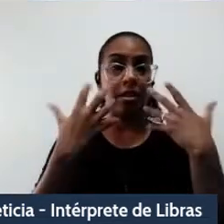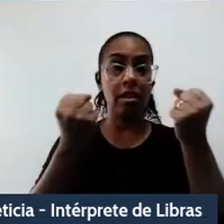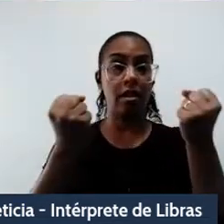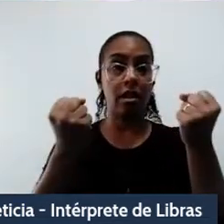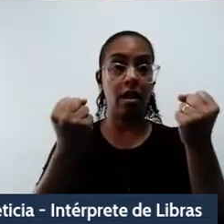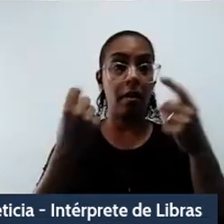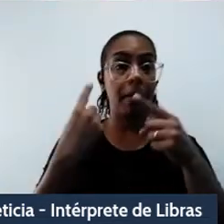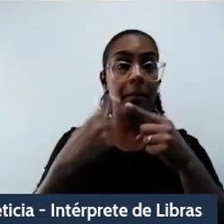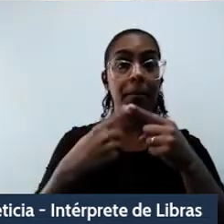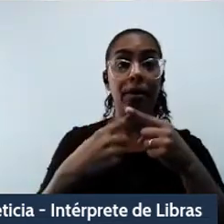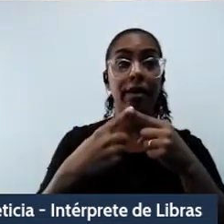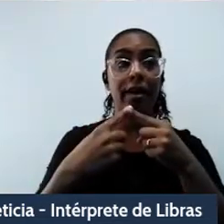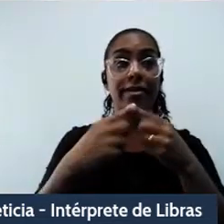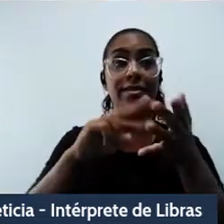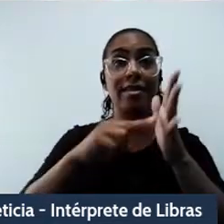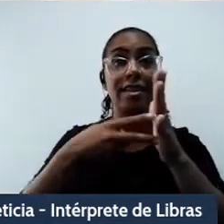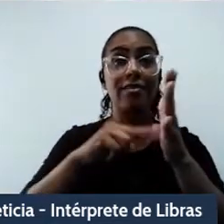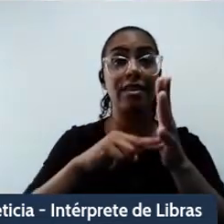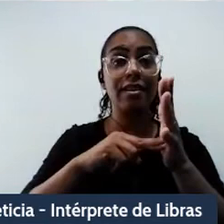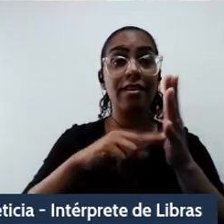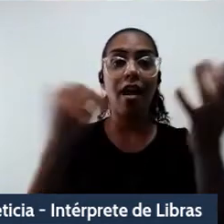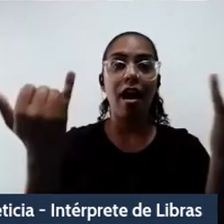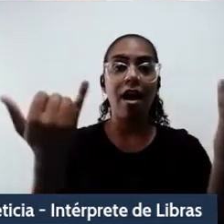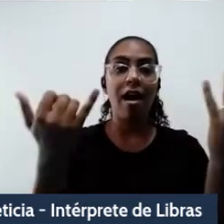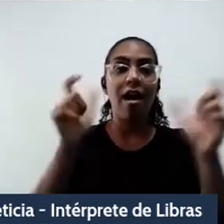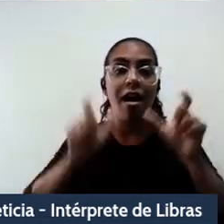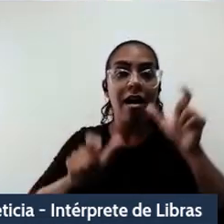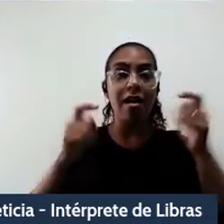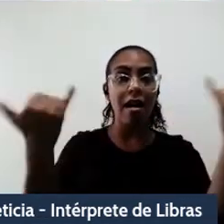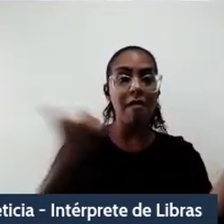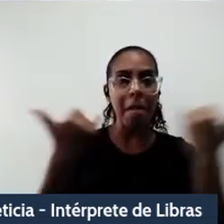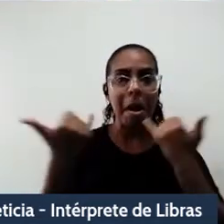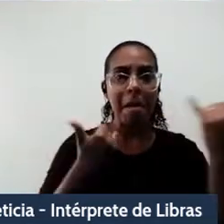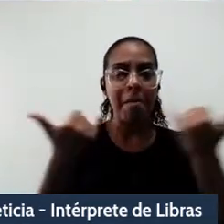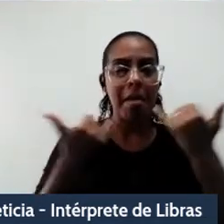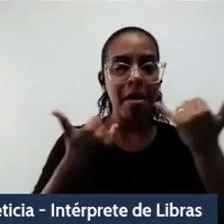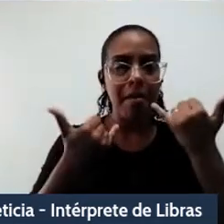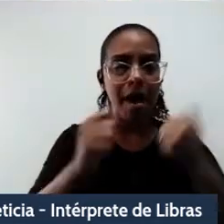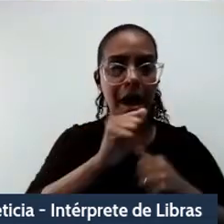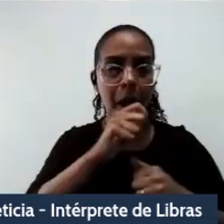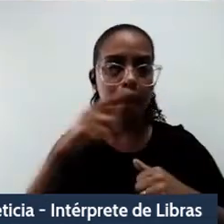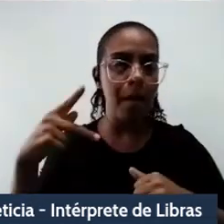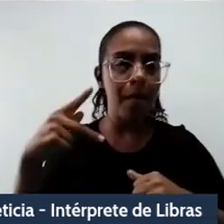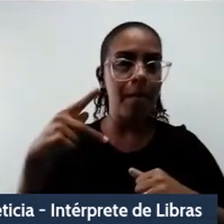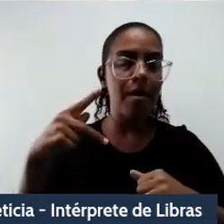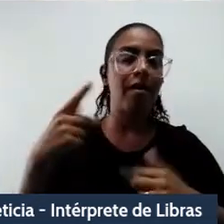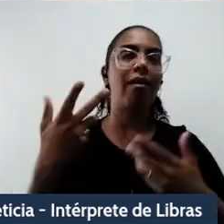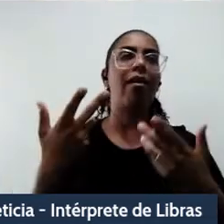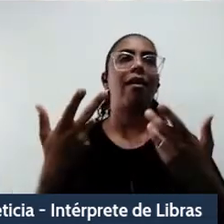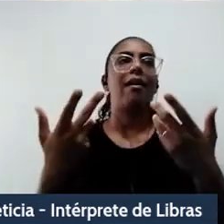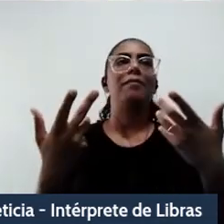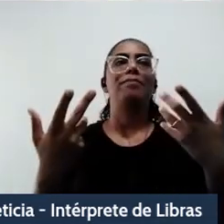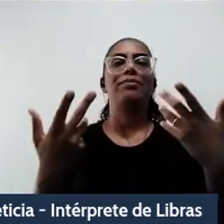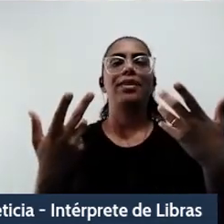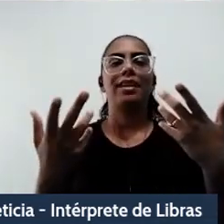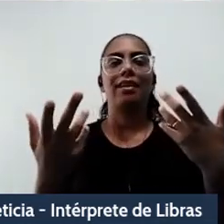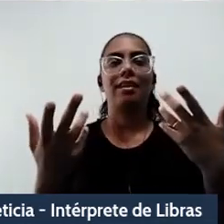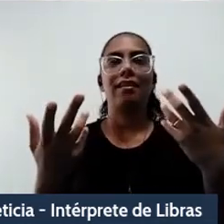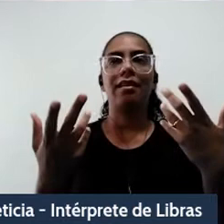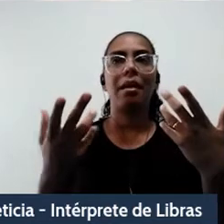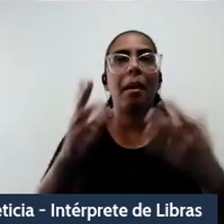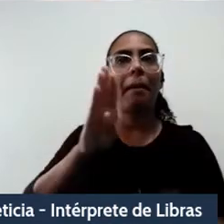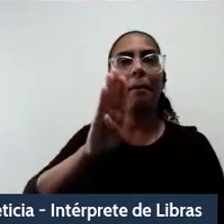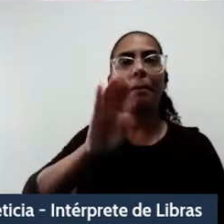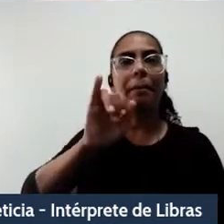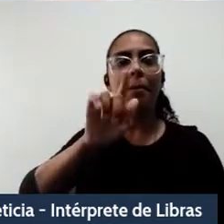a fonte de informação dessas pessoas e de compreensão da vida são os aplicativos de mensagem instantânea, produto de uma big tech, como a